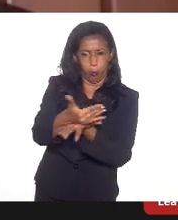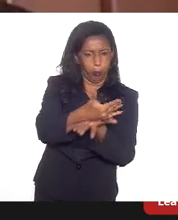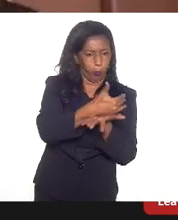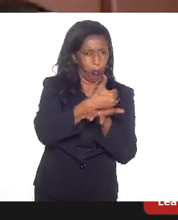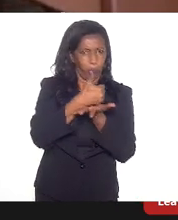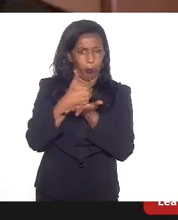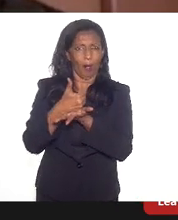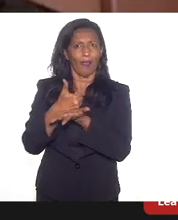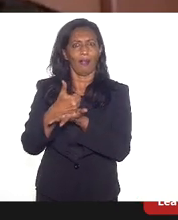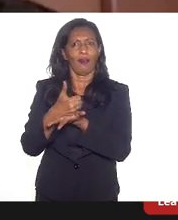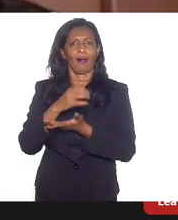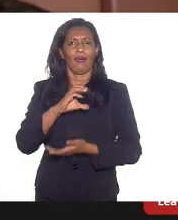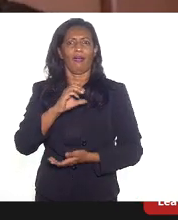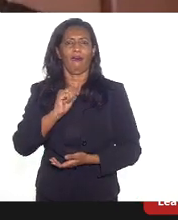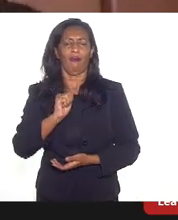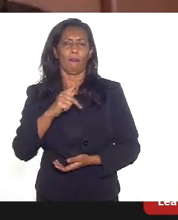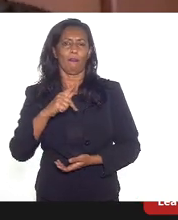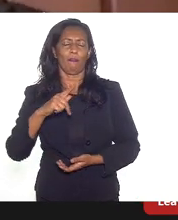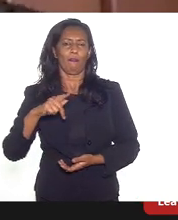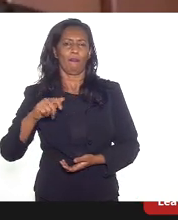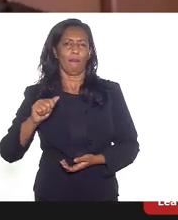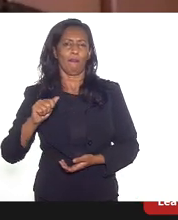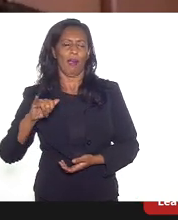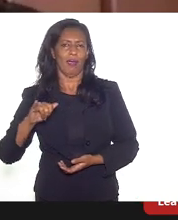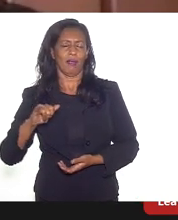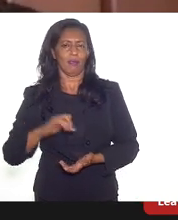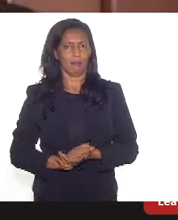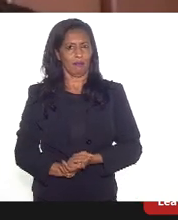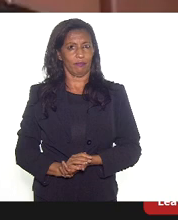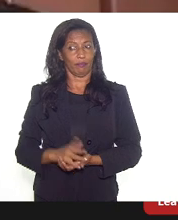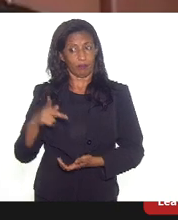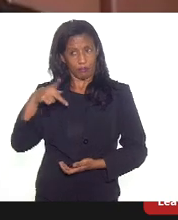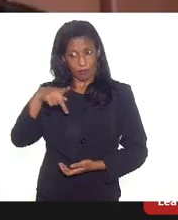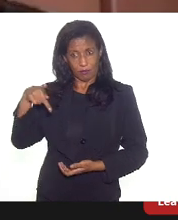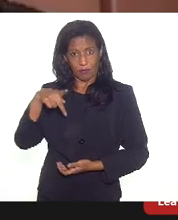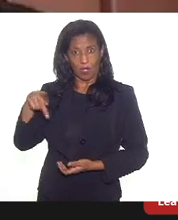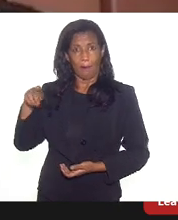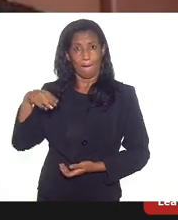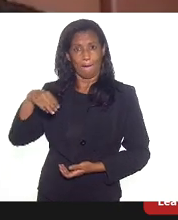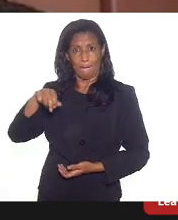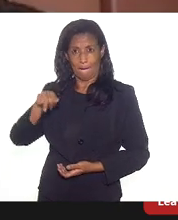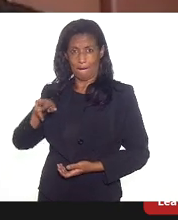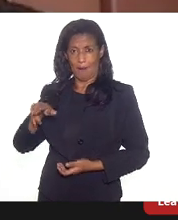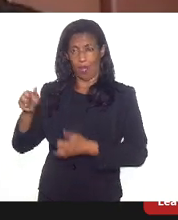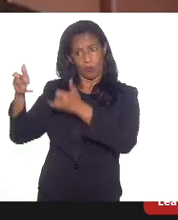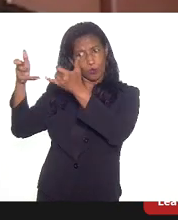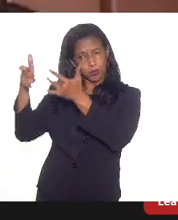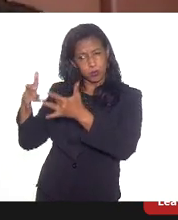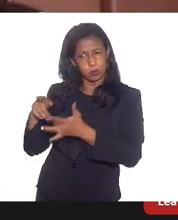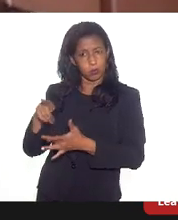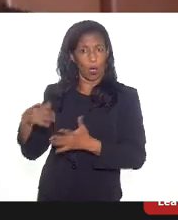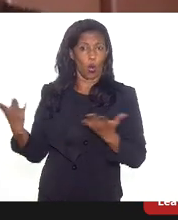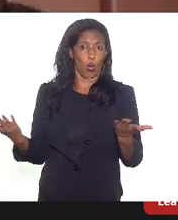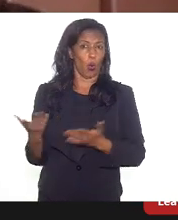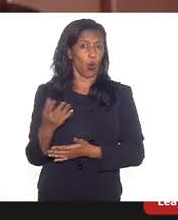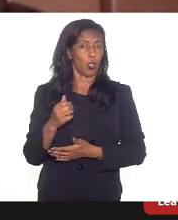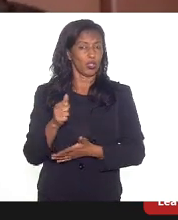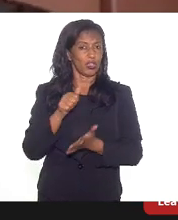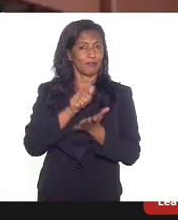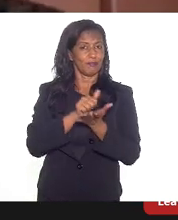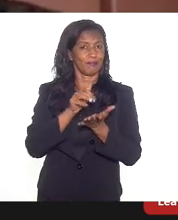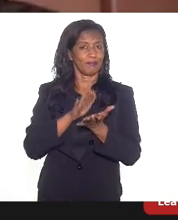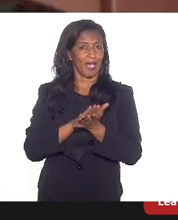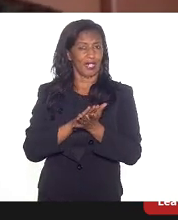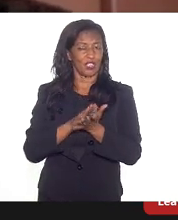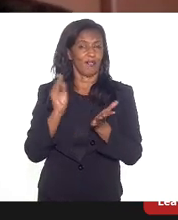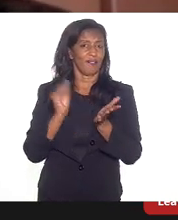com o CAPAG. O professor Mauro, com certeza, vai falar bastante sobre isso. Hoje, por exemplo, a taxa de desemprego regional no